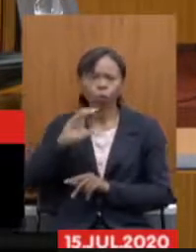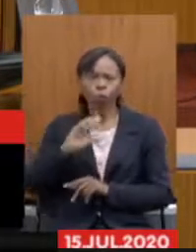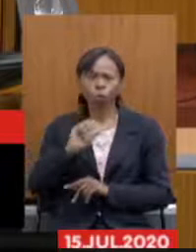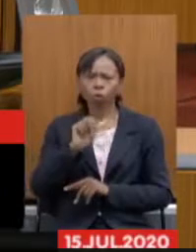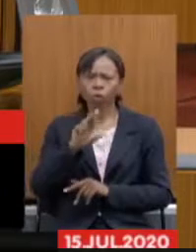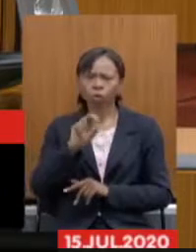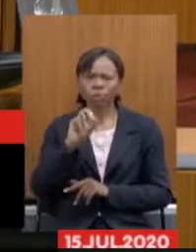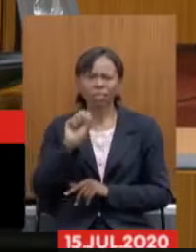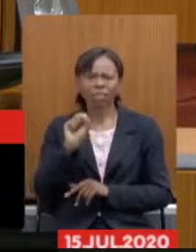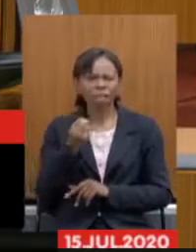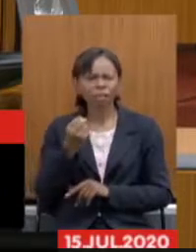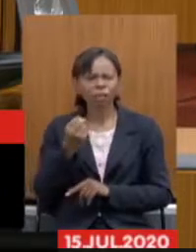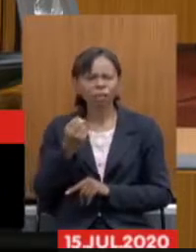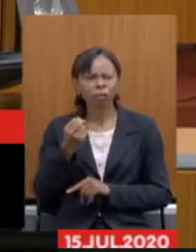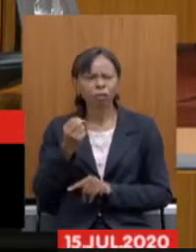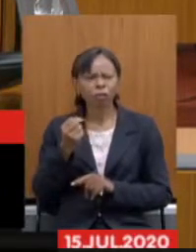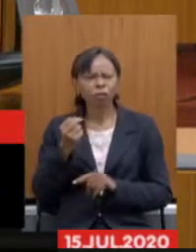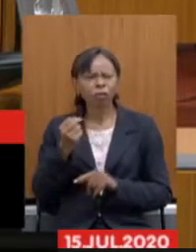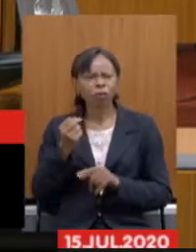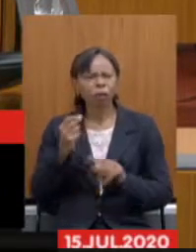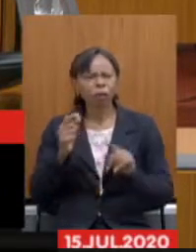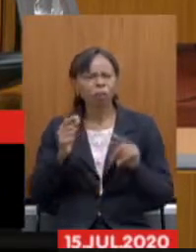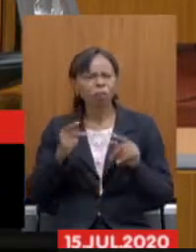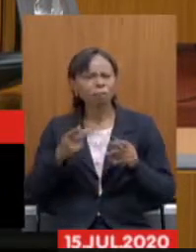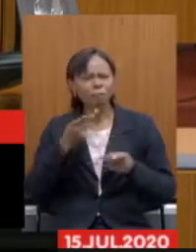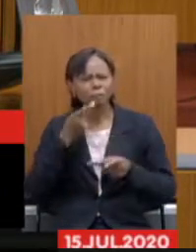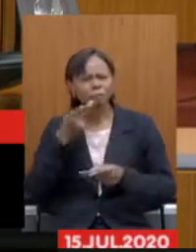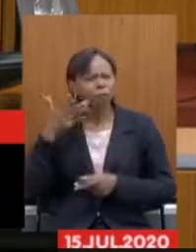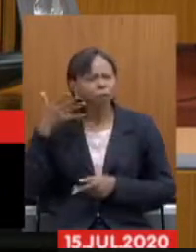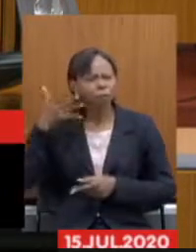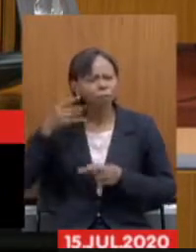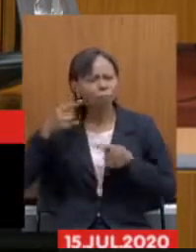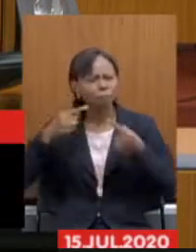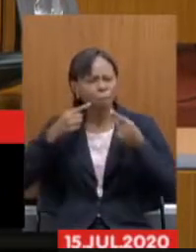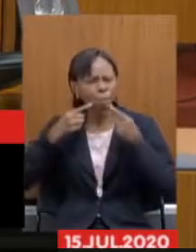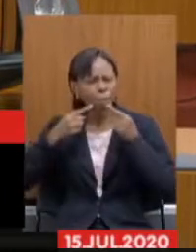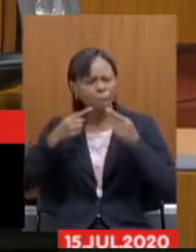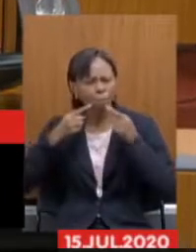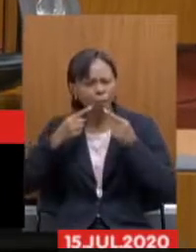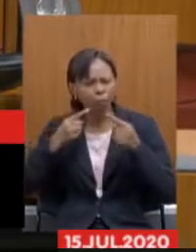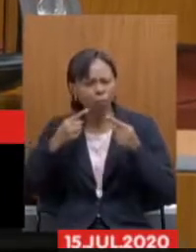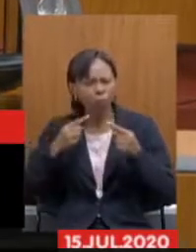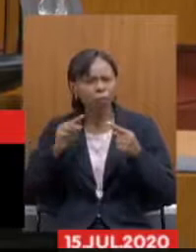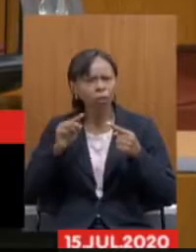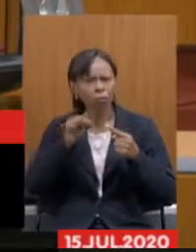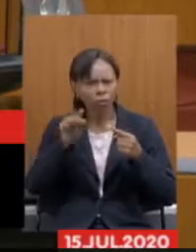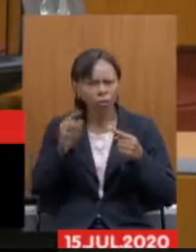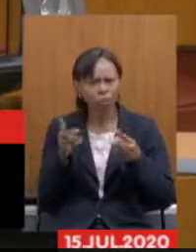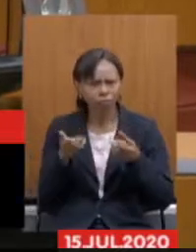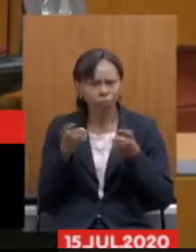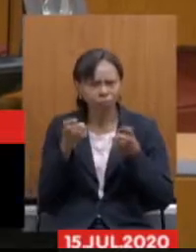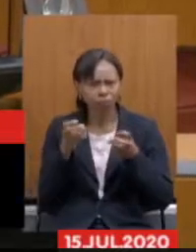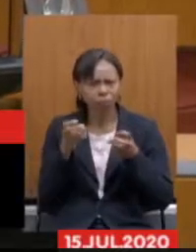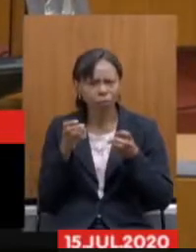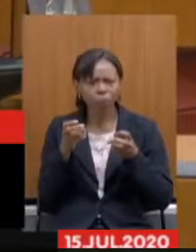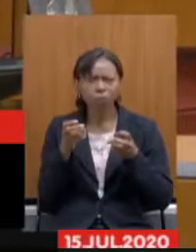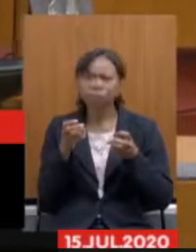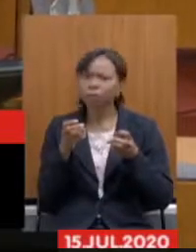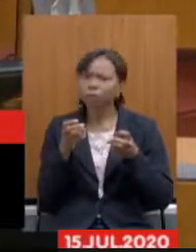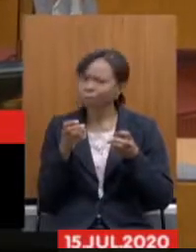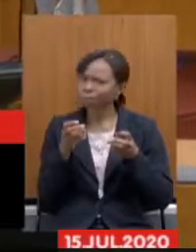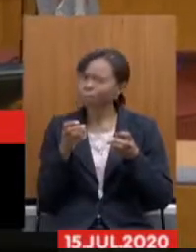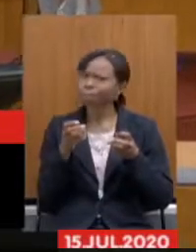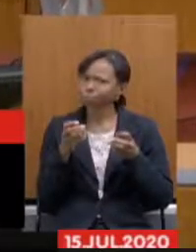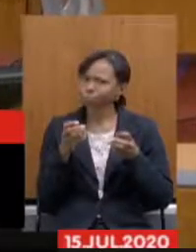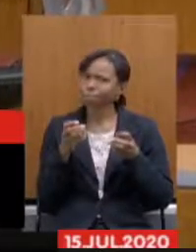manifestação do Carlos quem escutou aquela manifestação de uma questão humana não pode ficar